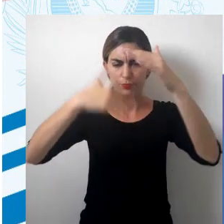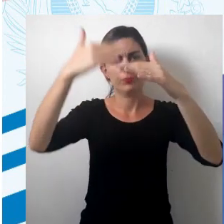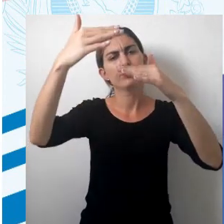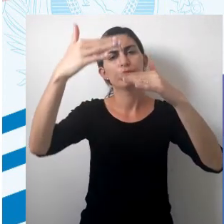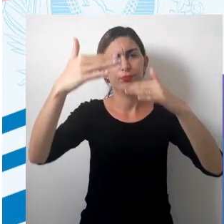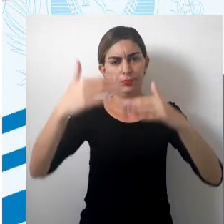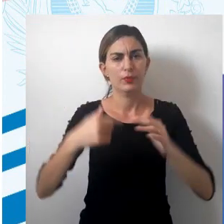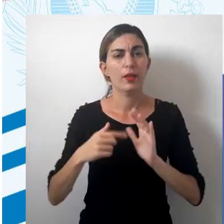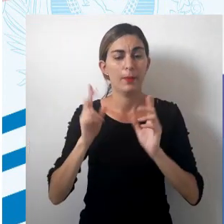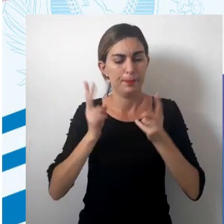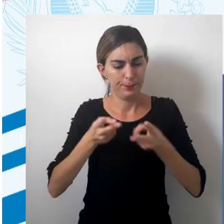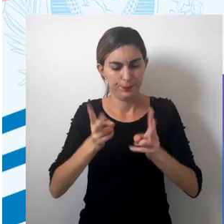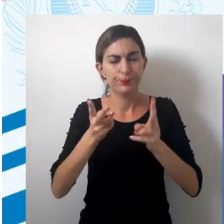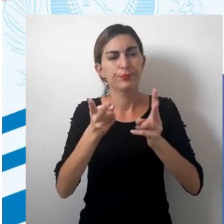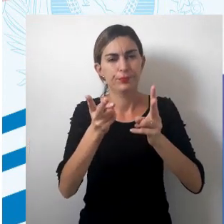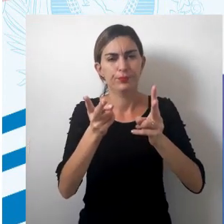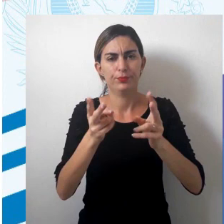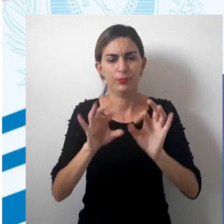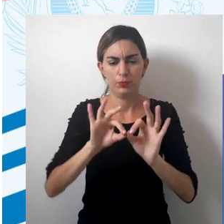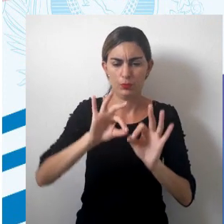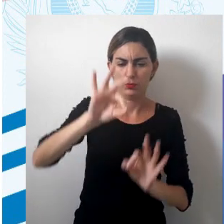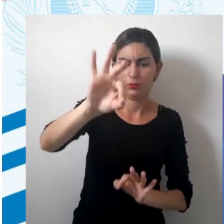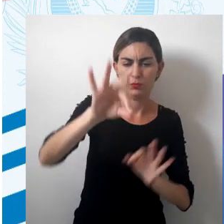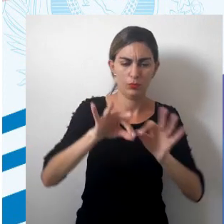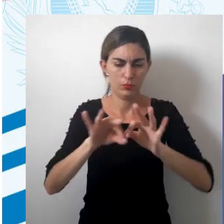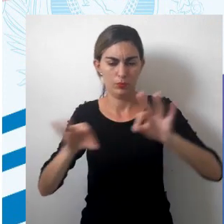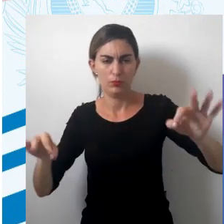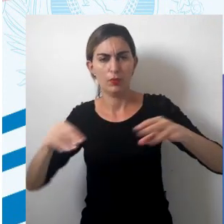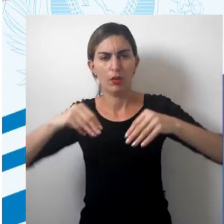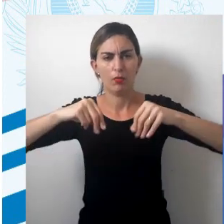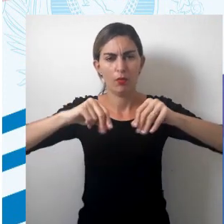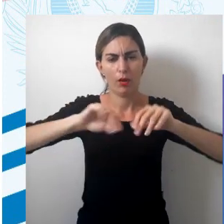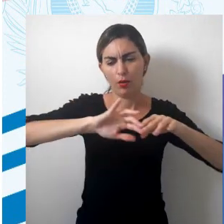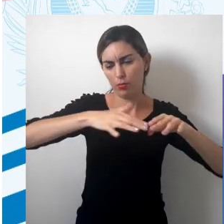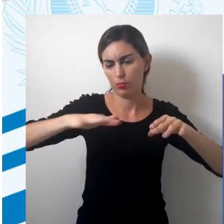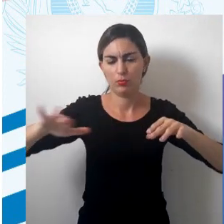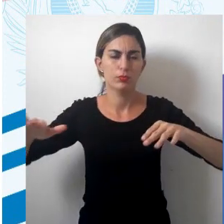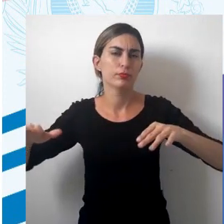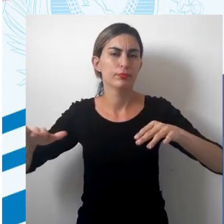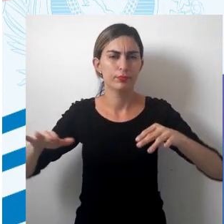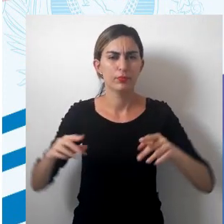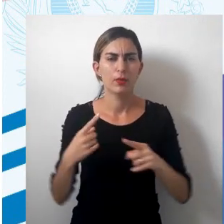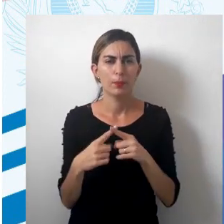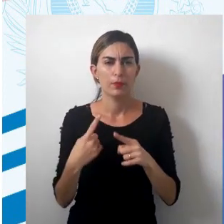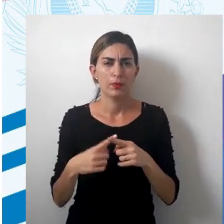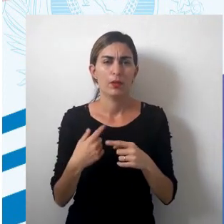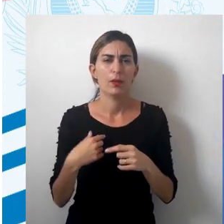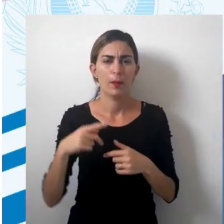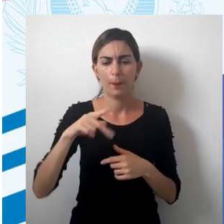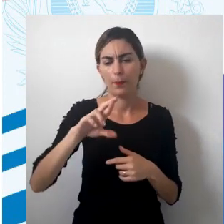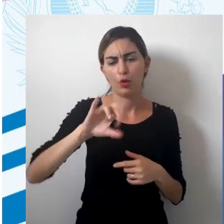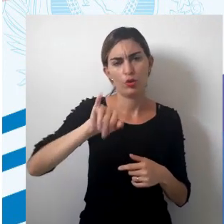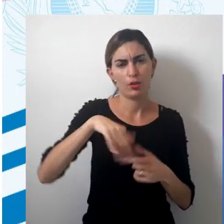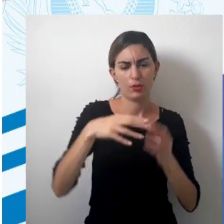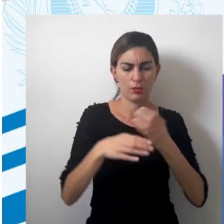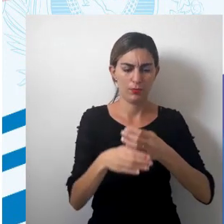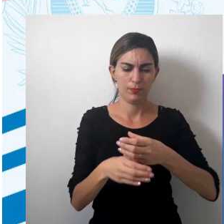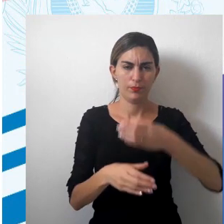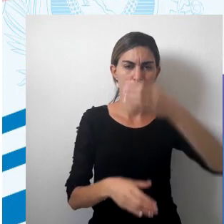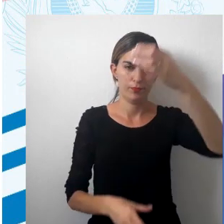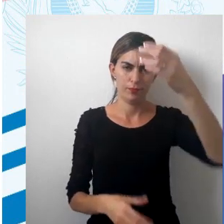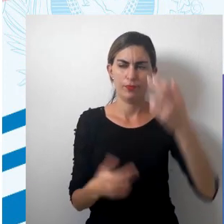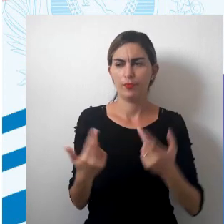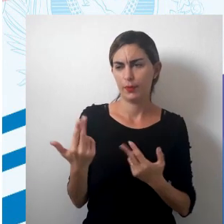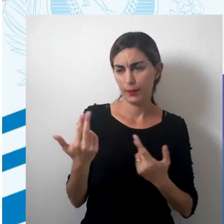desenvolvido. Ela mantém a dimensão proporcional das terras emersas, portanto é uma projeção cilíndrica e